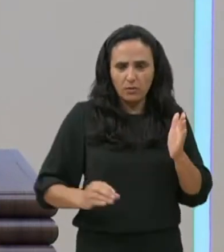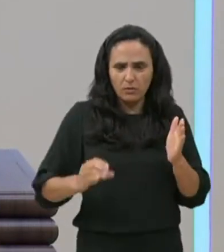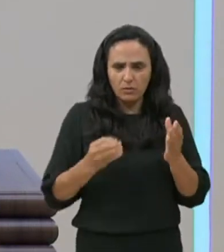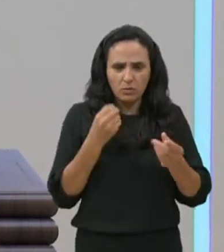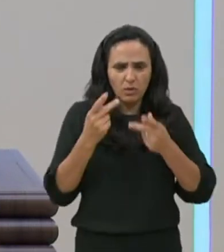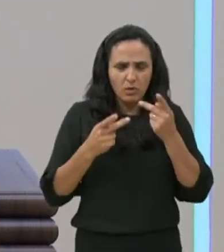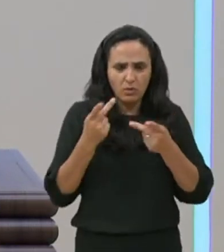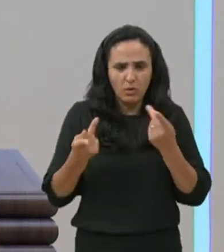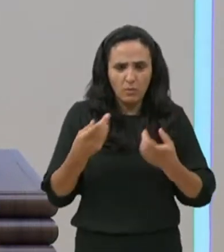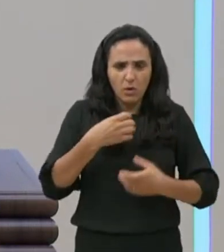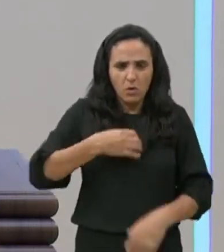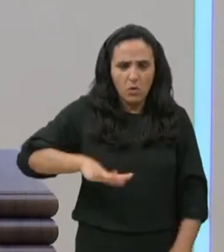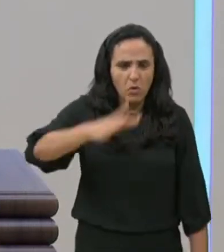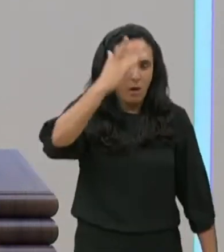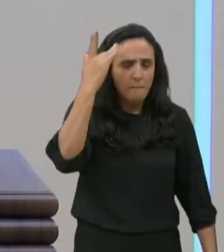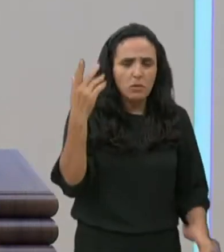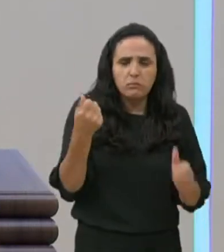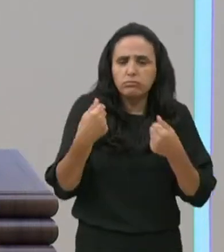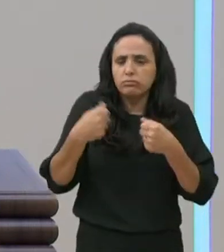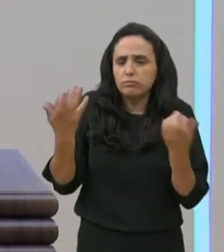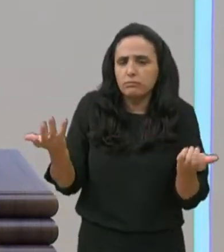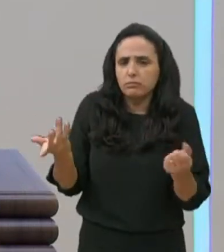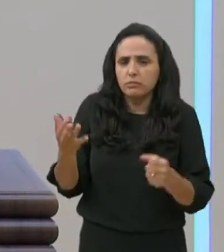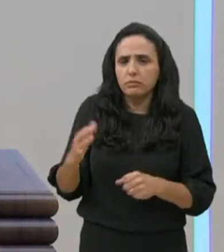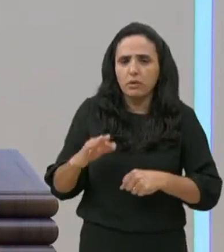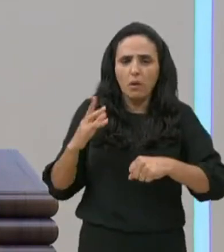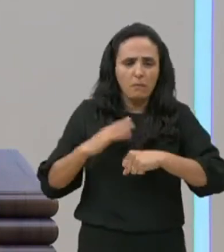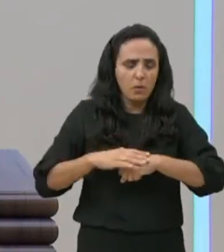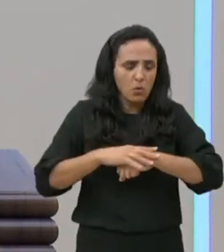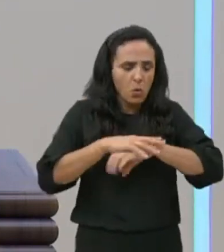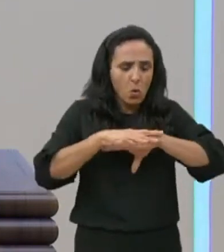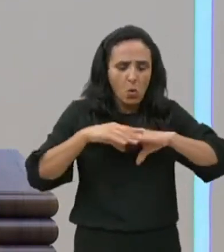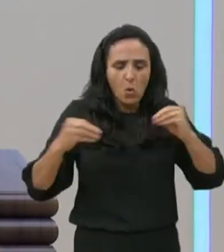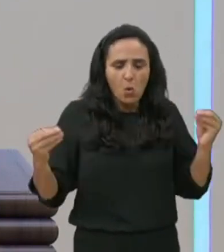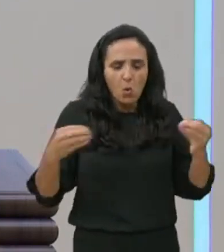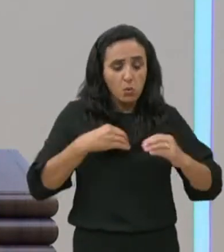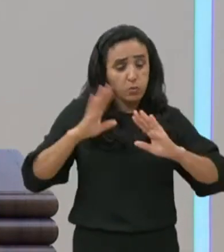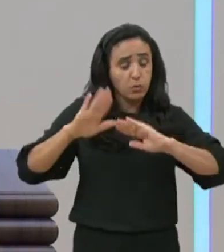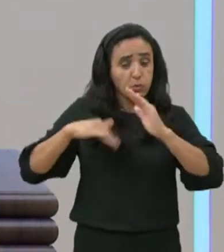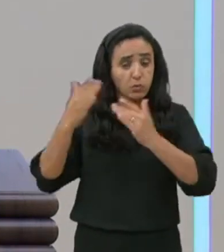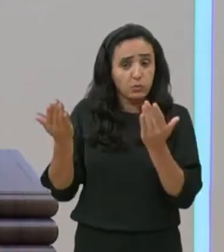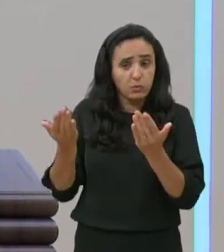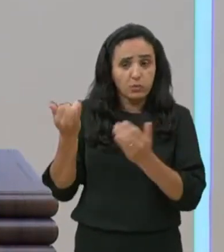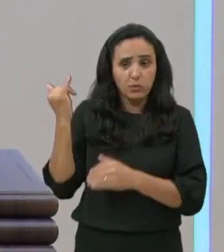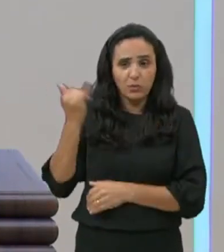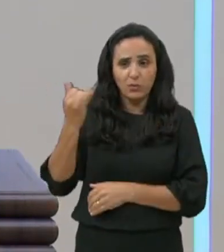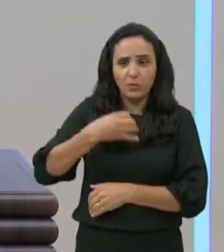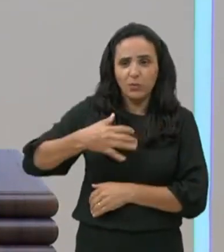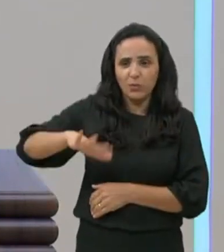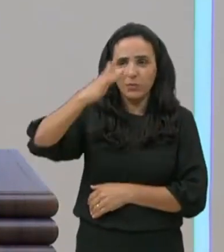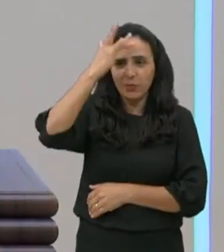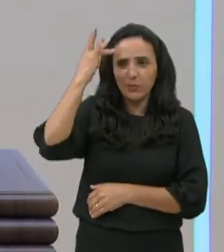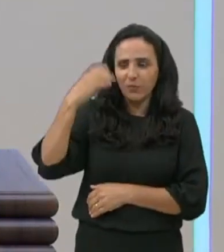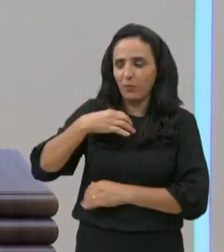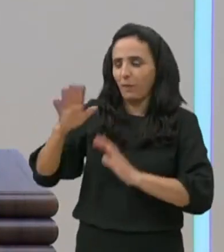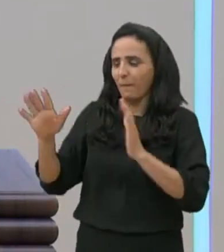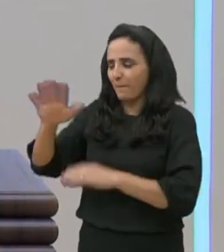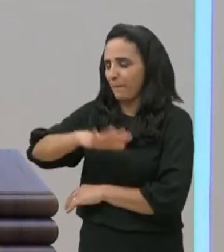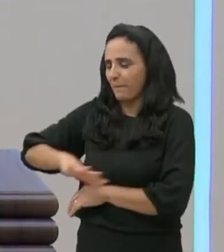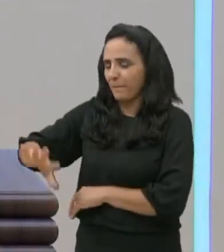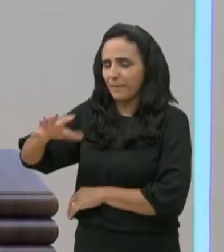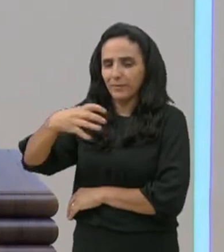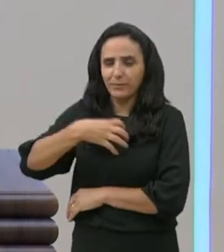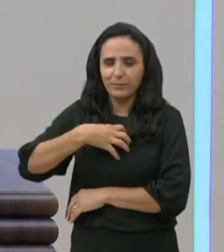conversando com Jesus, e dizendo assim, eu acho muito linda, essa narrativa bíblica, porque ele, narra a história, Lucas, narra a história, com uma